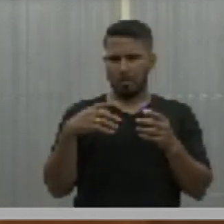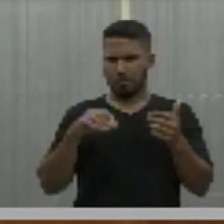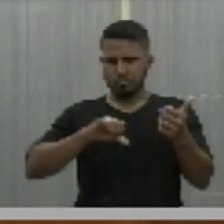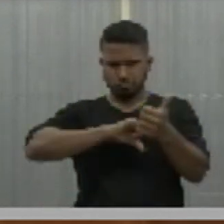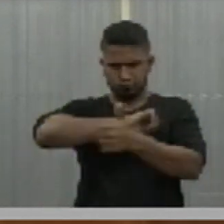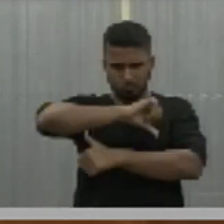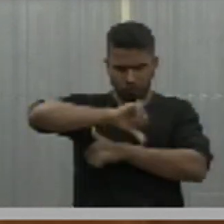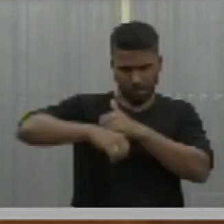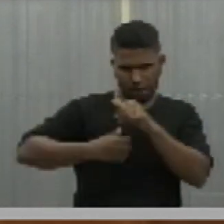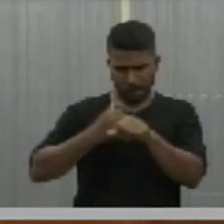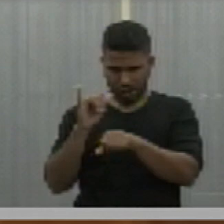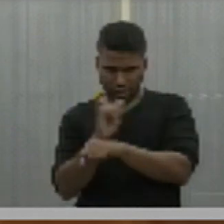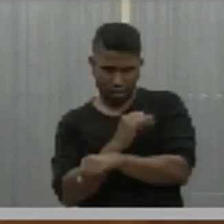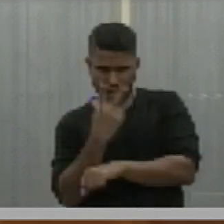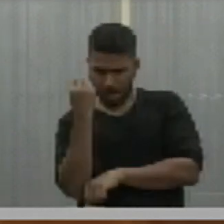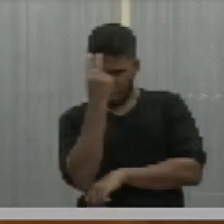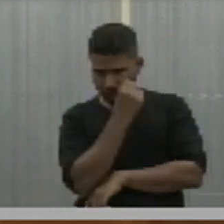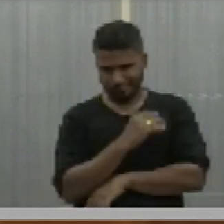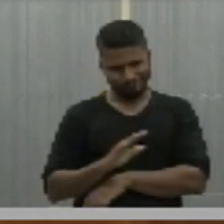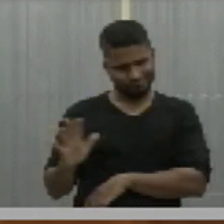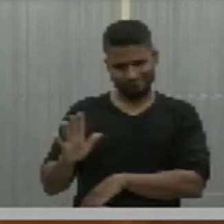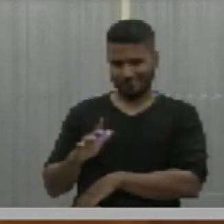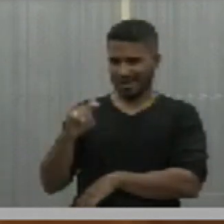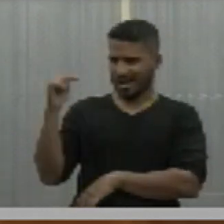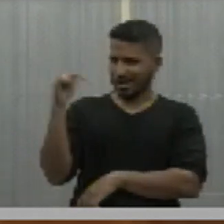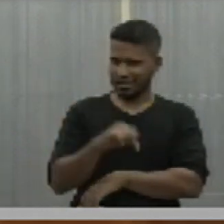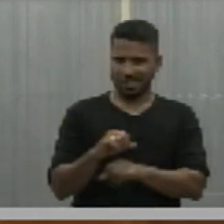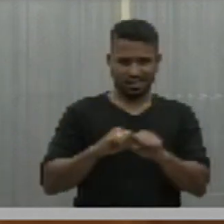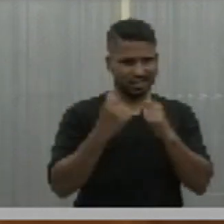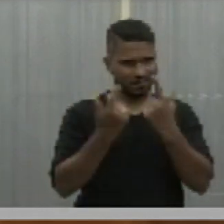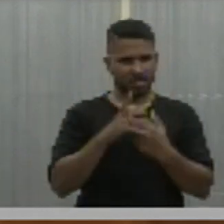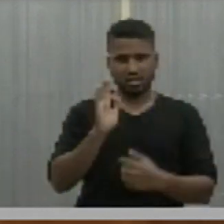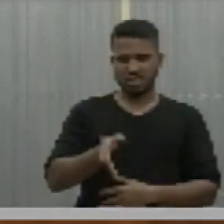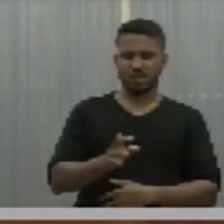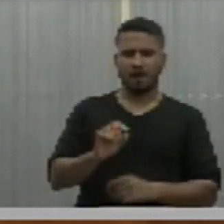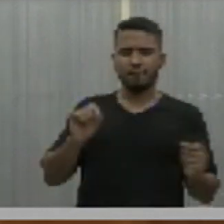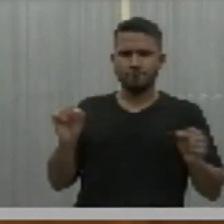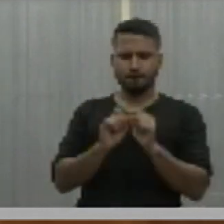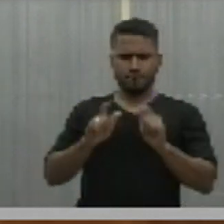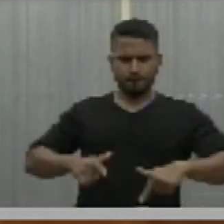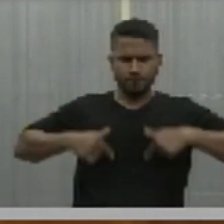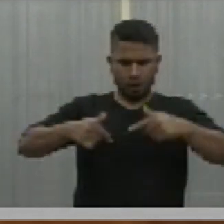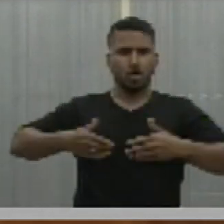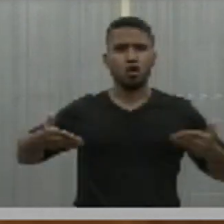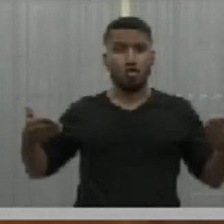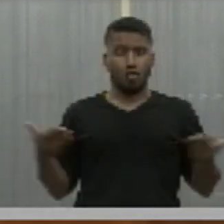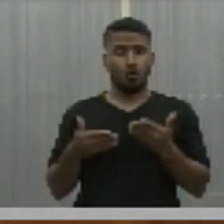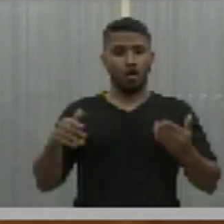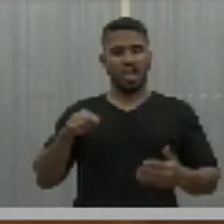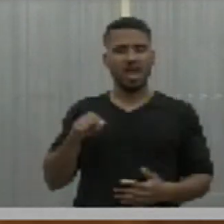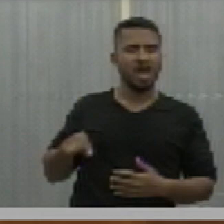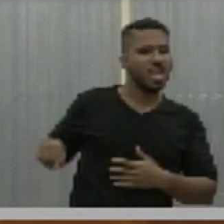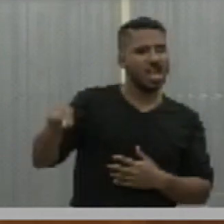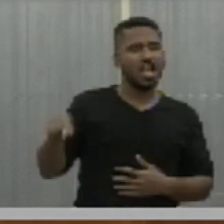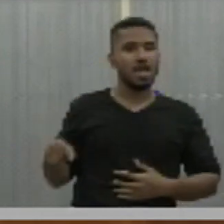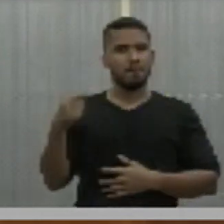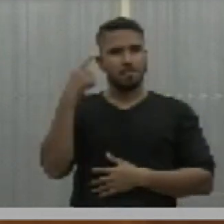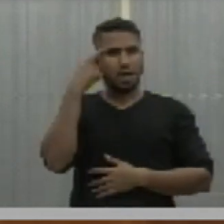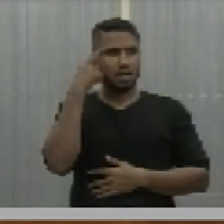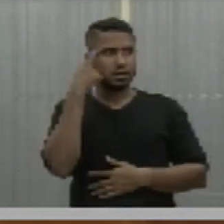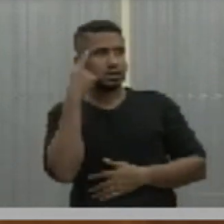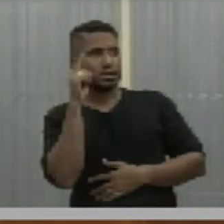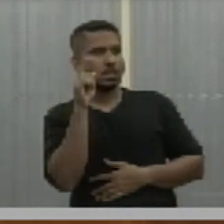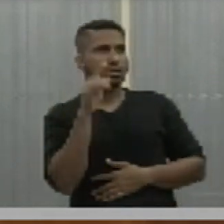mas não vai conseguir, porque essa casa já deu uma resposta. Eu tenho certeza que hoje eles pensam duas